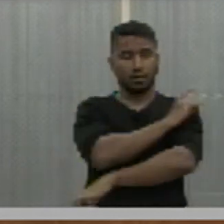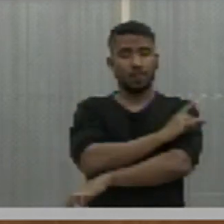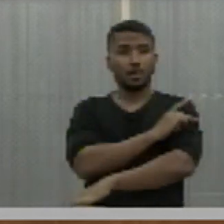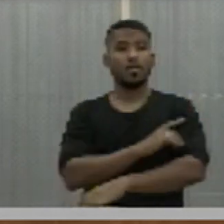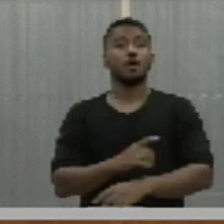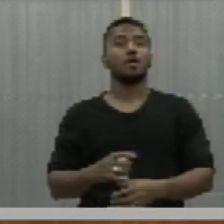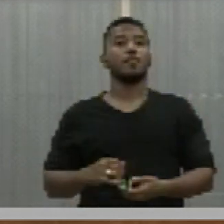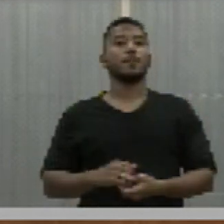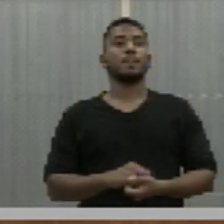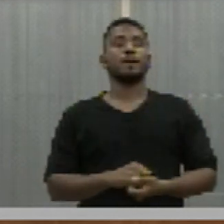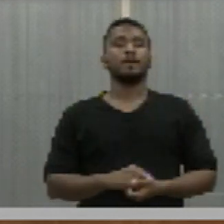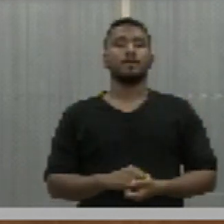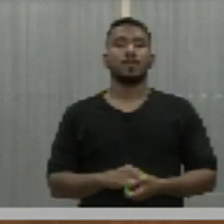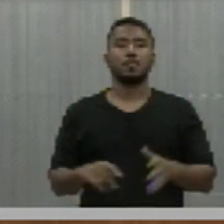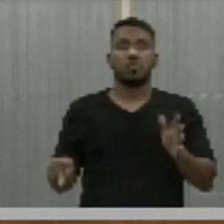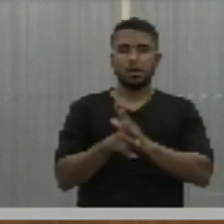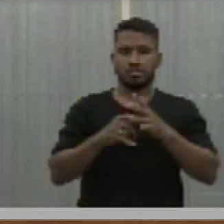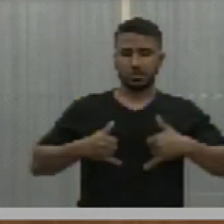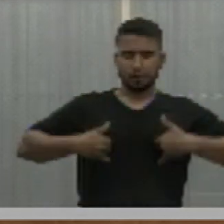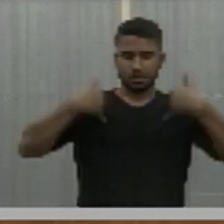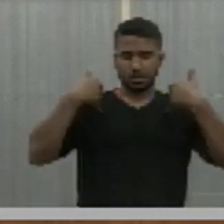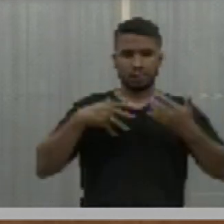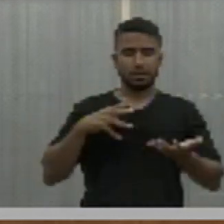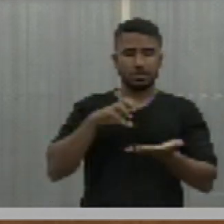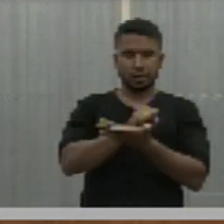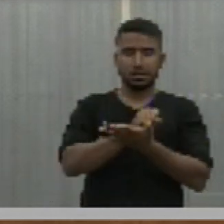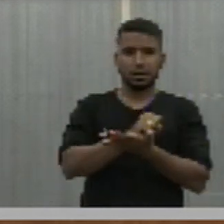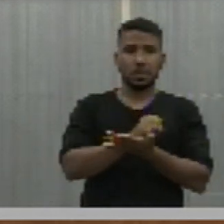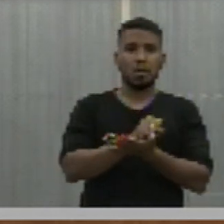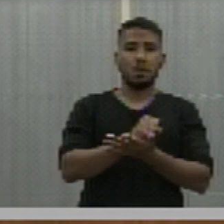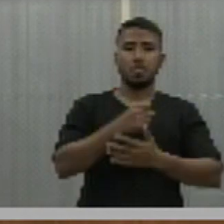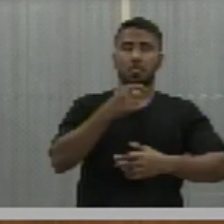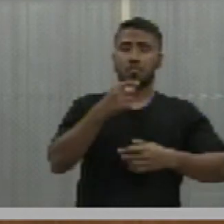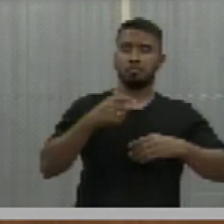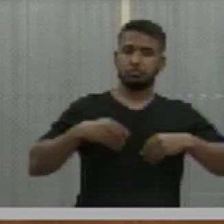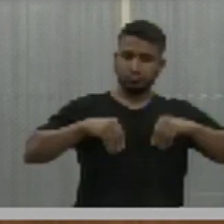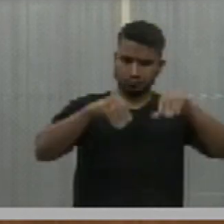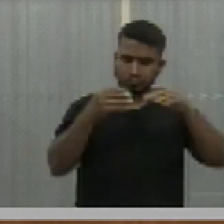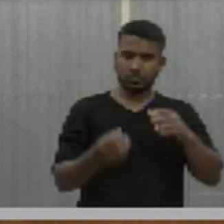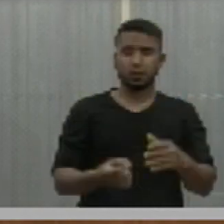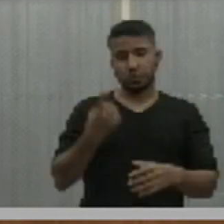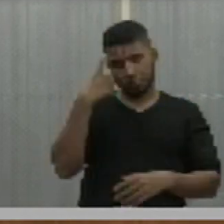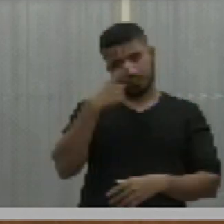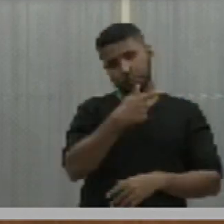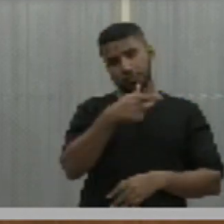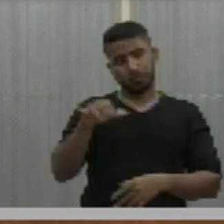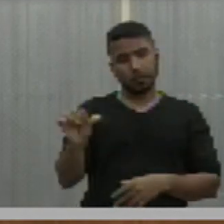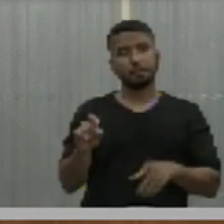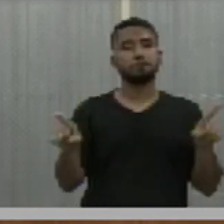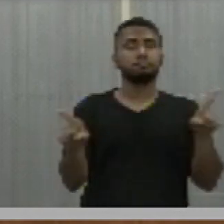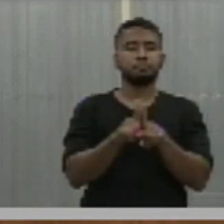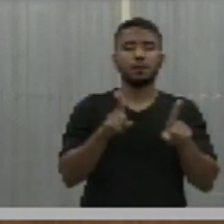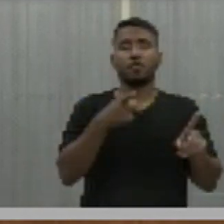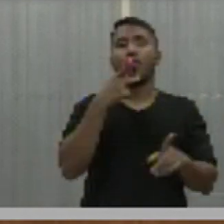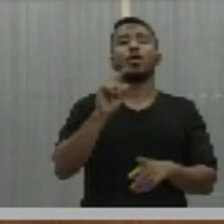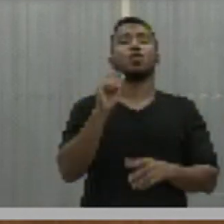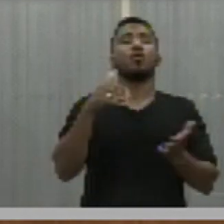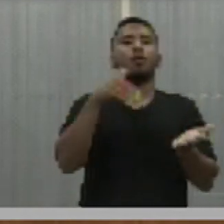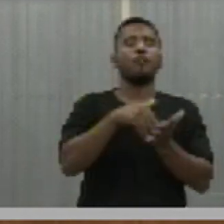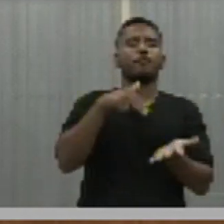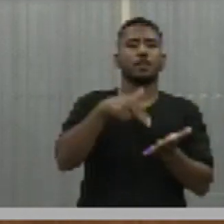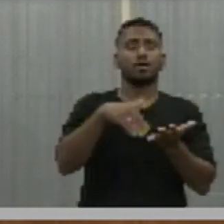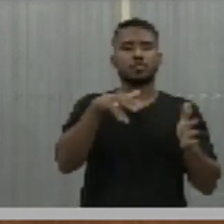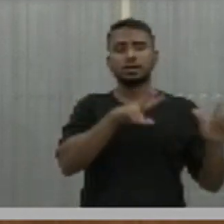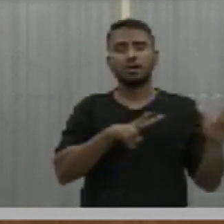passagem dos seus aniversários de emancipação política, ocorridos no último dia 29. Informou ainda que, no último final de